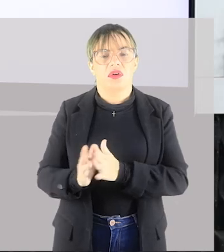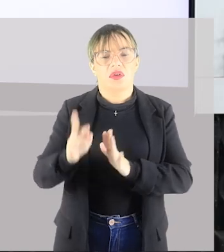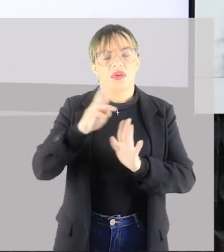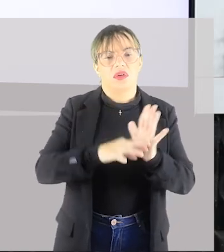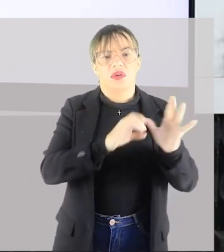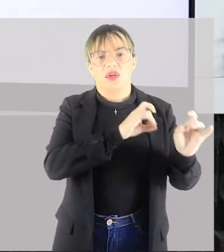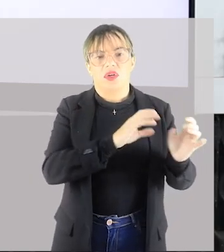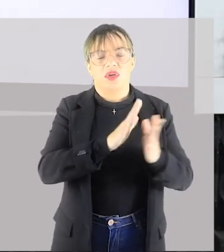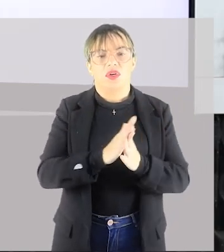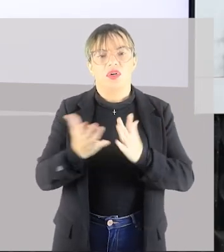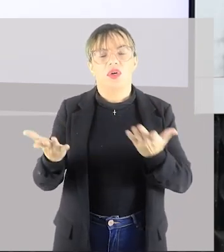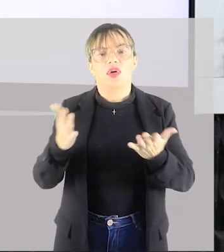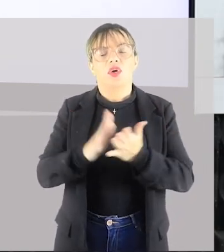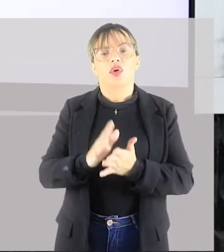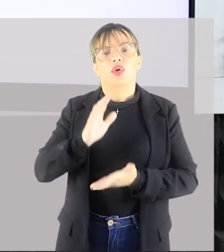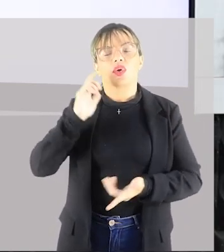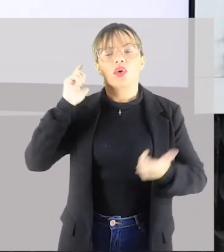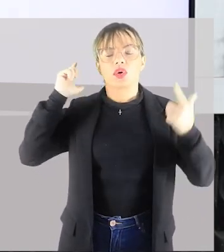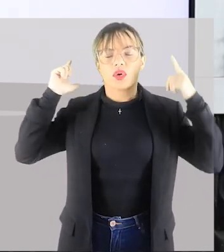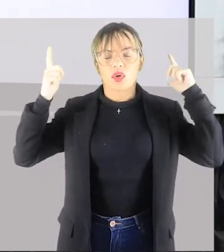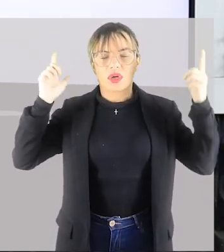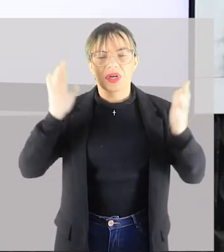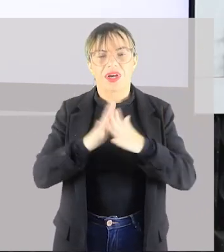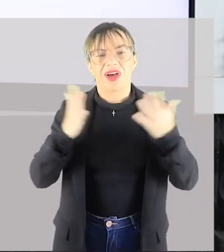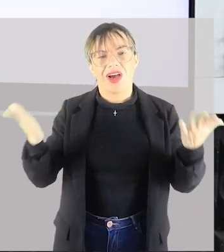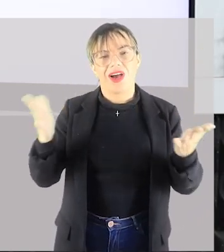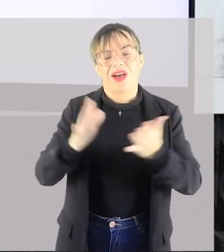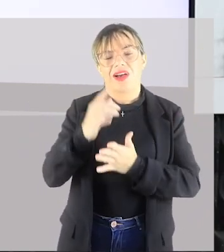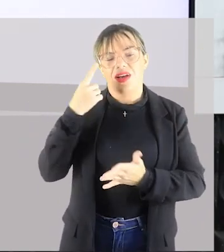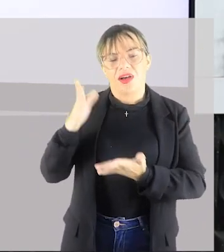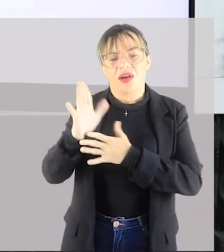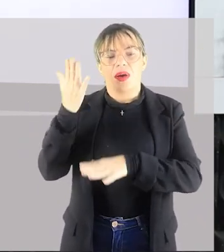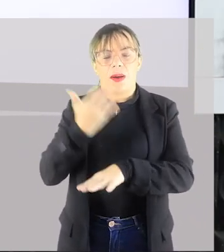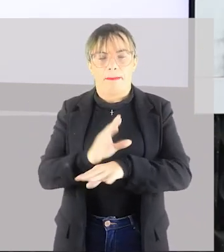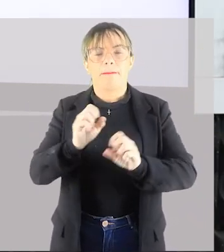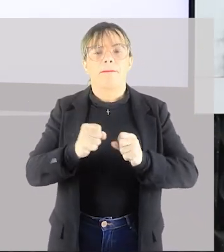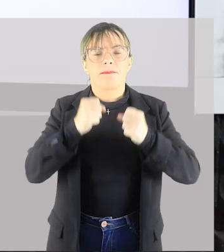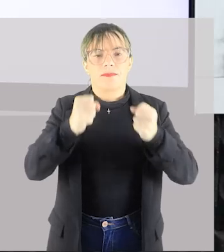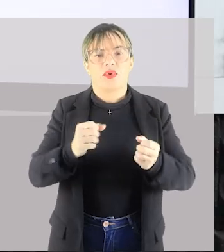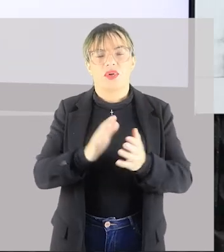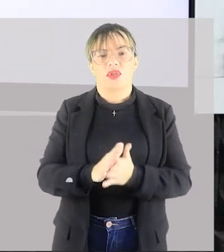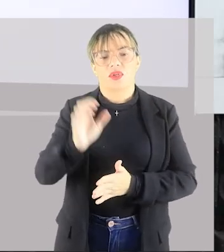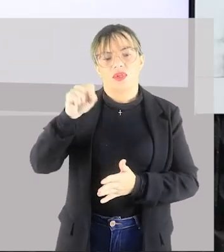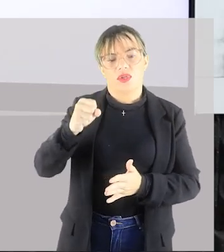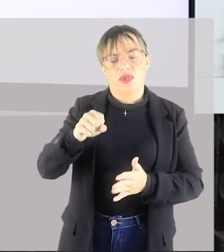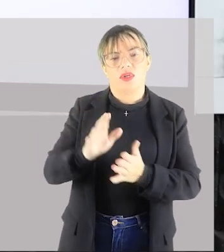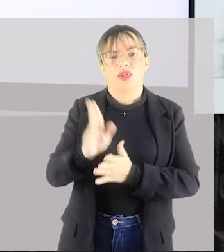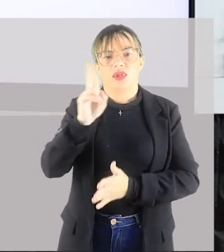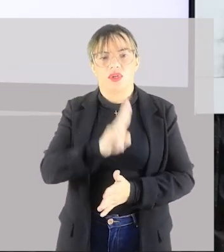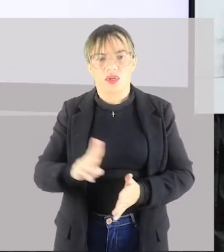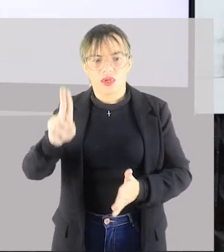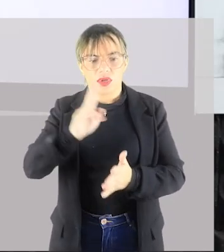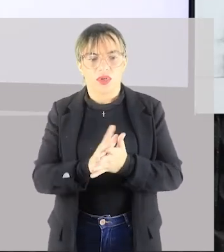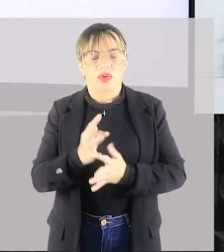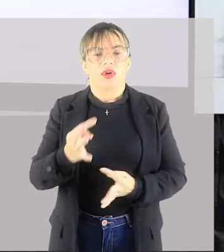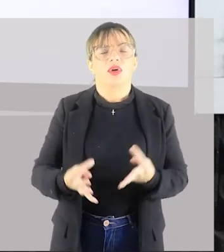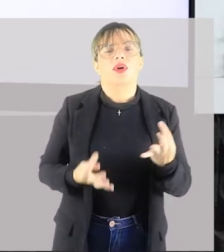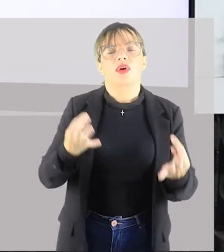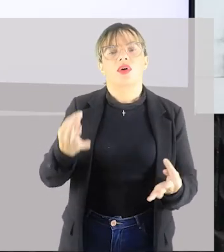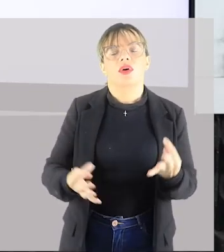o lazer daqueles que a praticam. pode ser utilizada também como terapia.